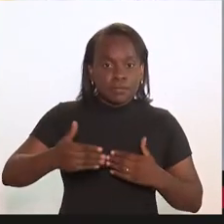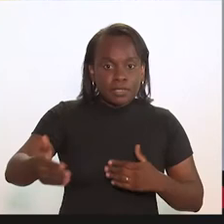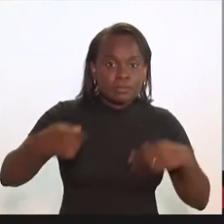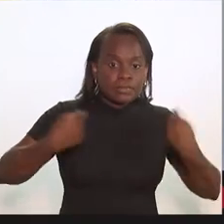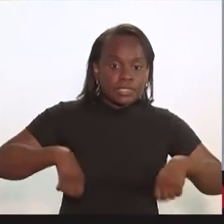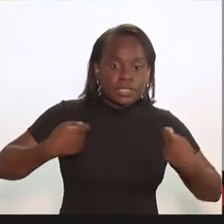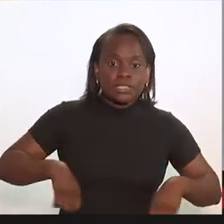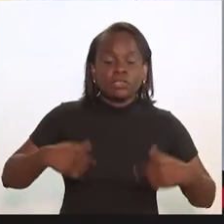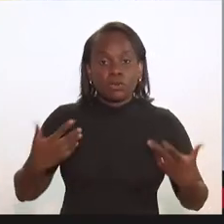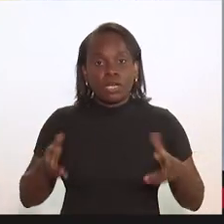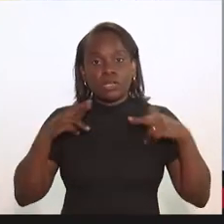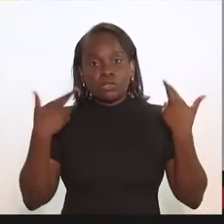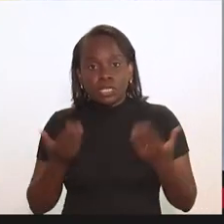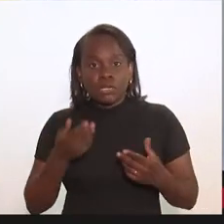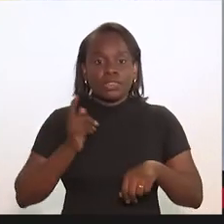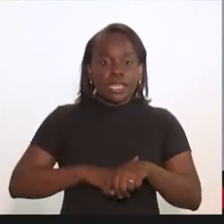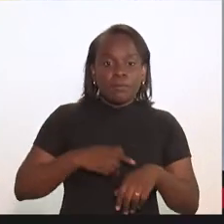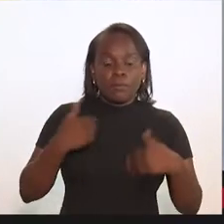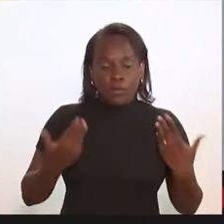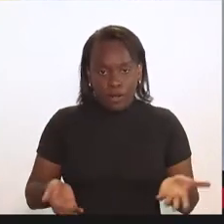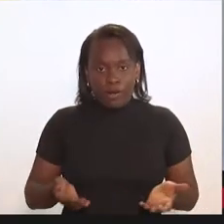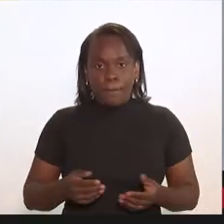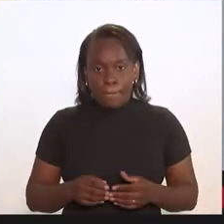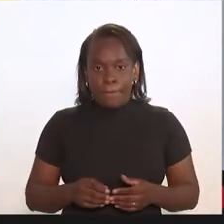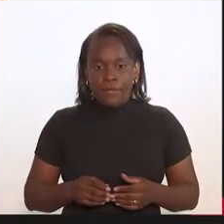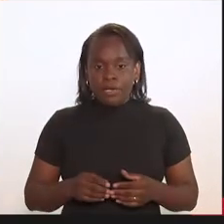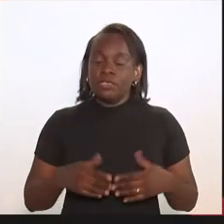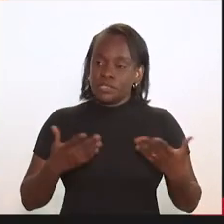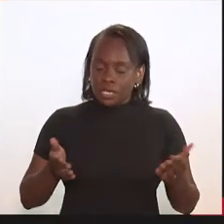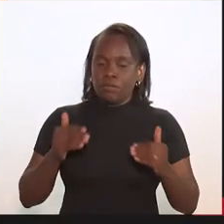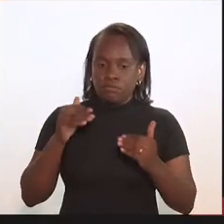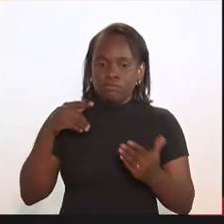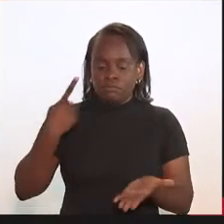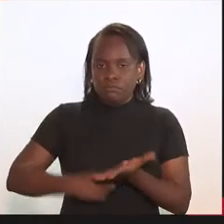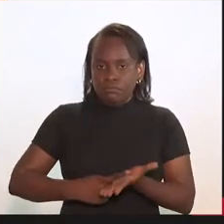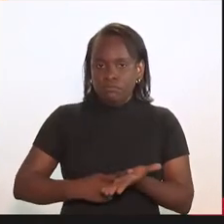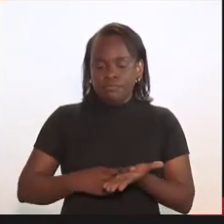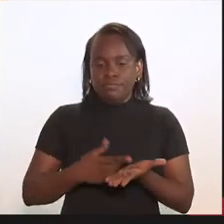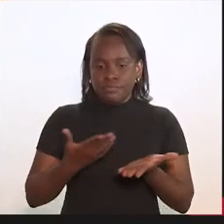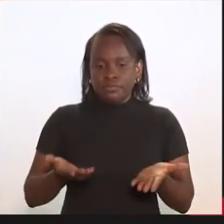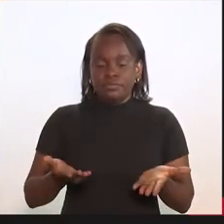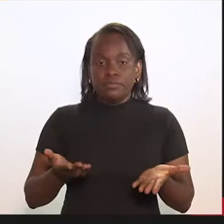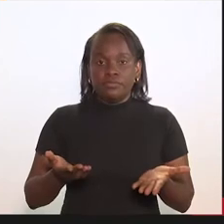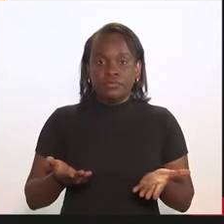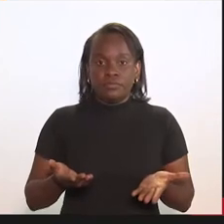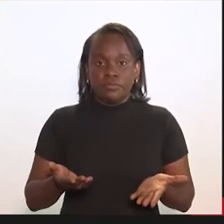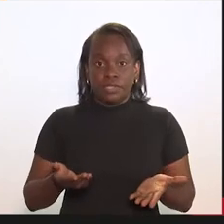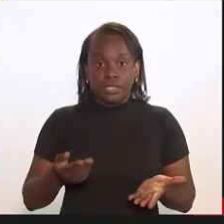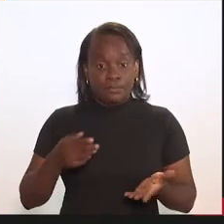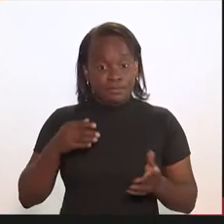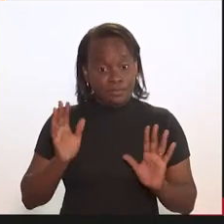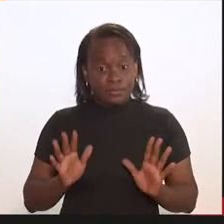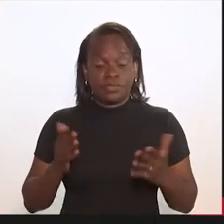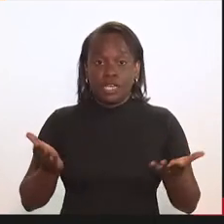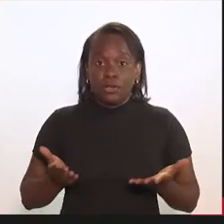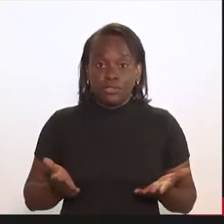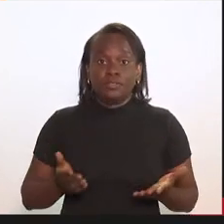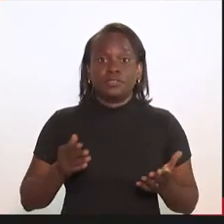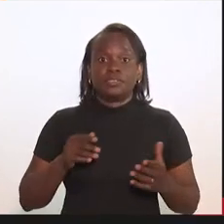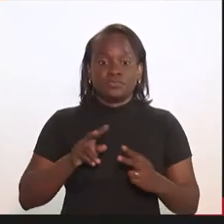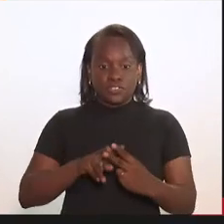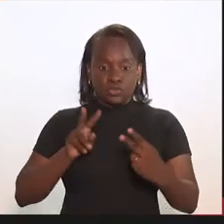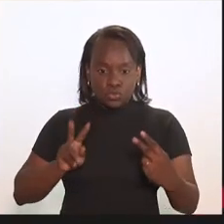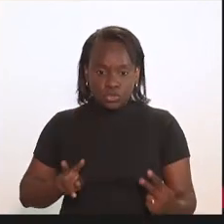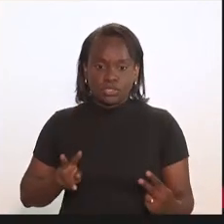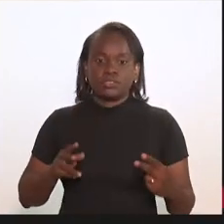periodicidade necessária para a gente se reunir. Então, eu... Ficamos acordados assim, então. Então, a princípio, elas